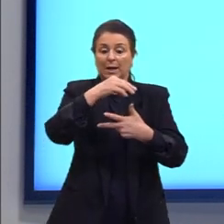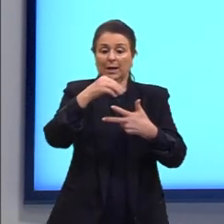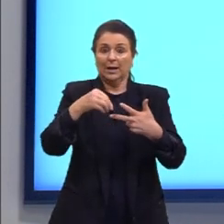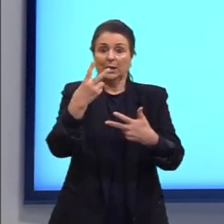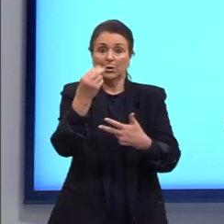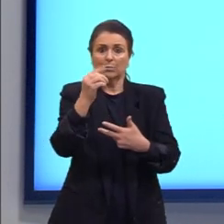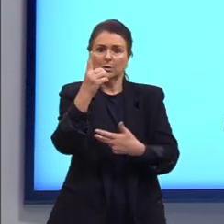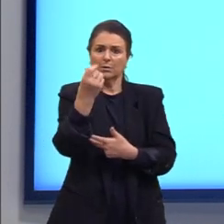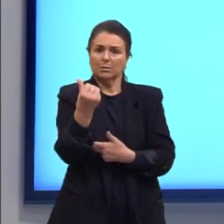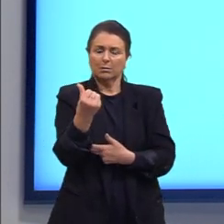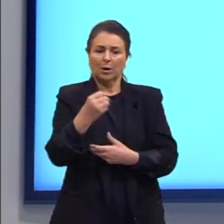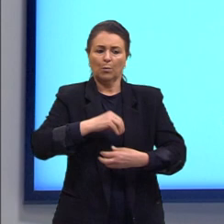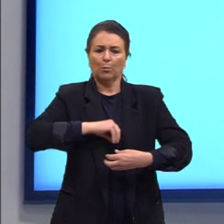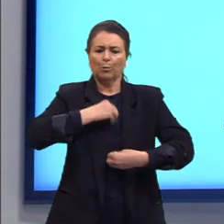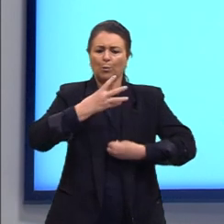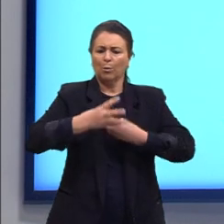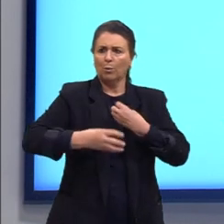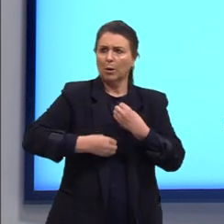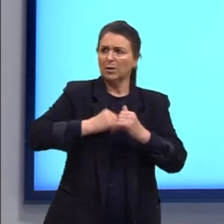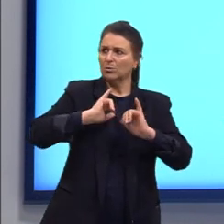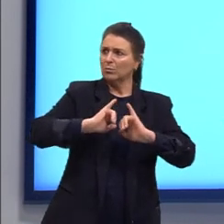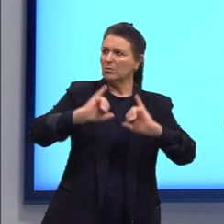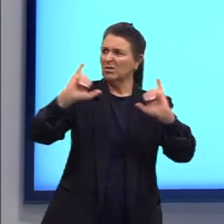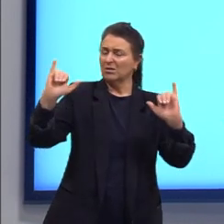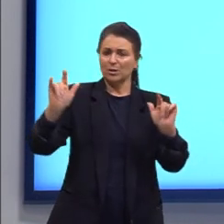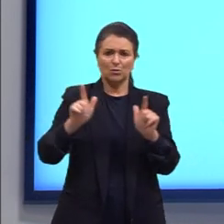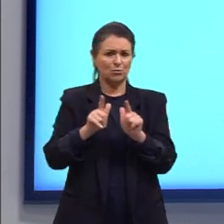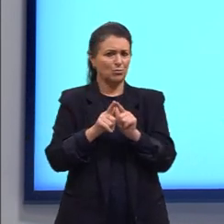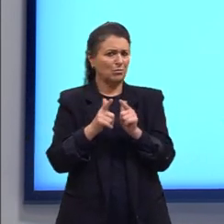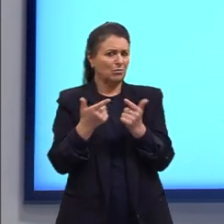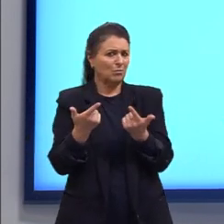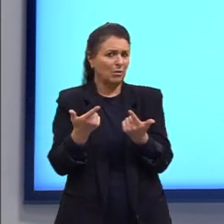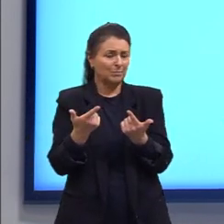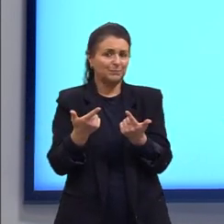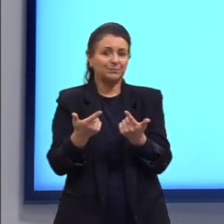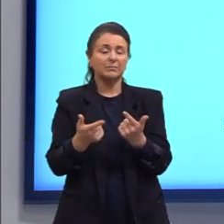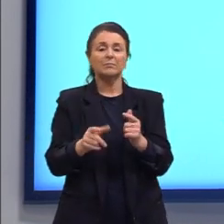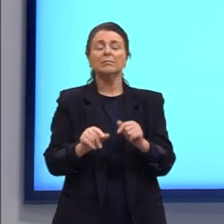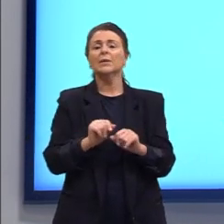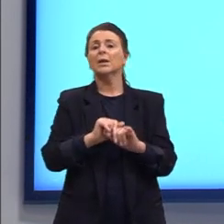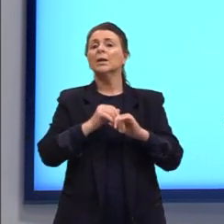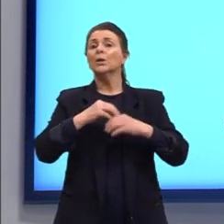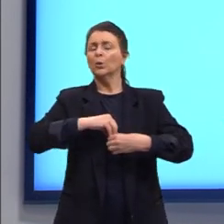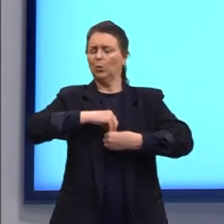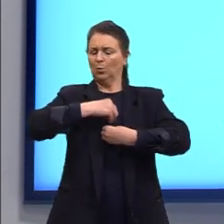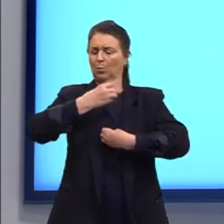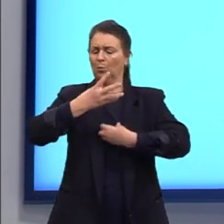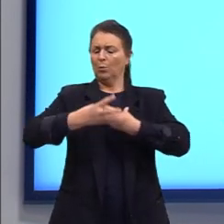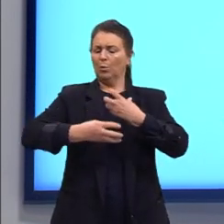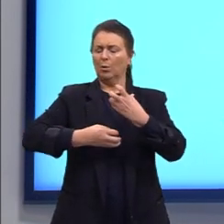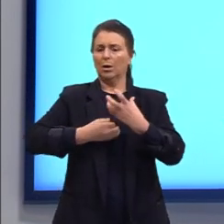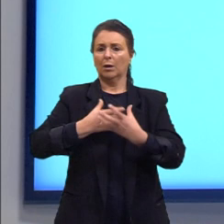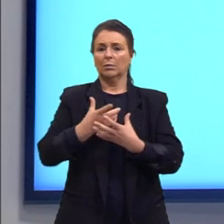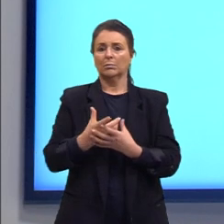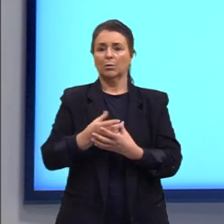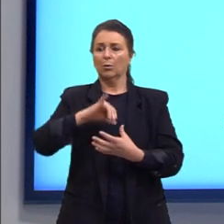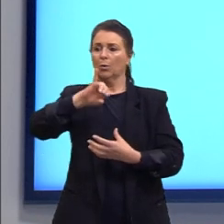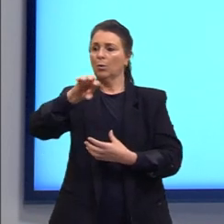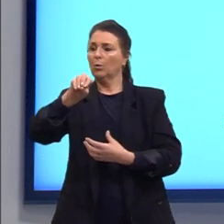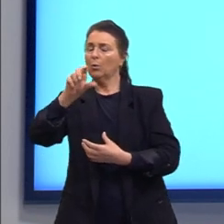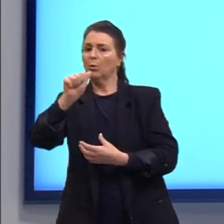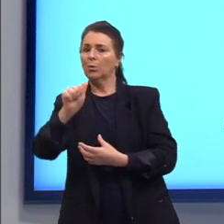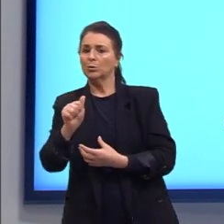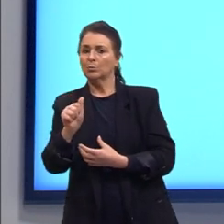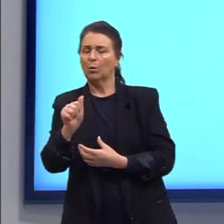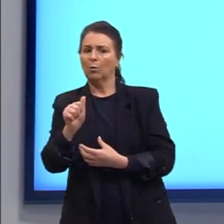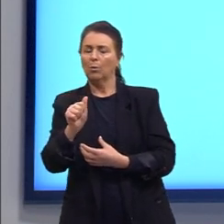poema tirado de uma notícia de jornal. E o nosso poema diz o seguinte, João Gostoso era